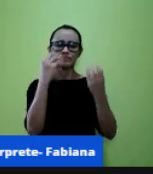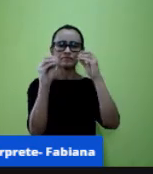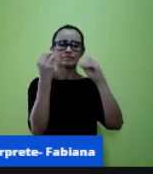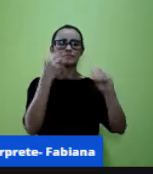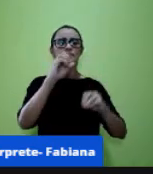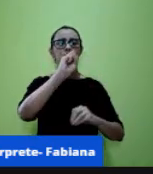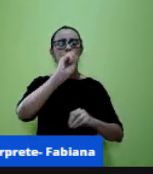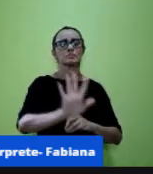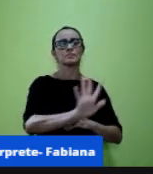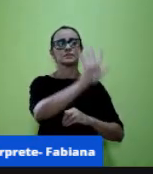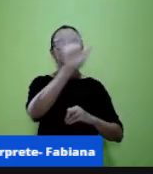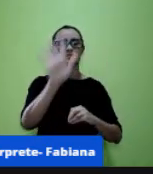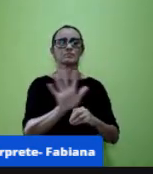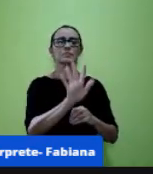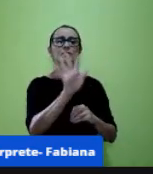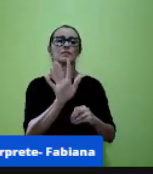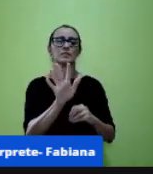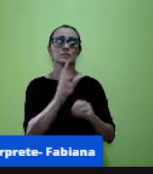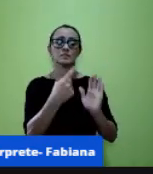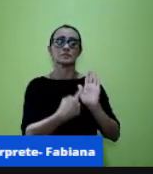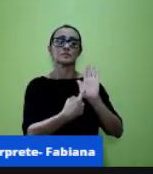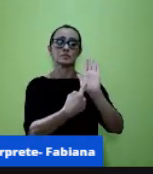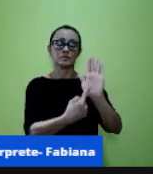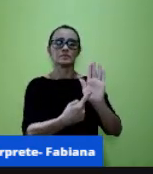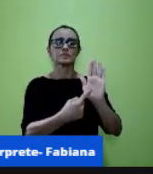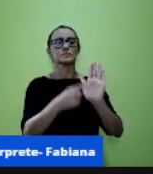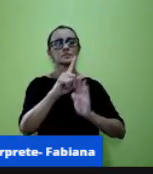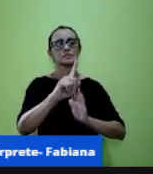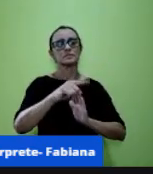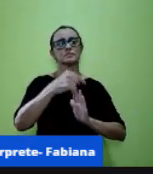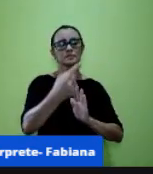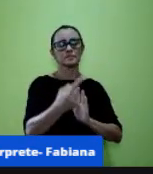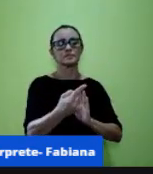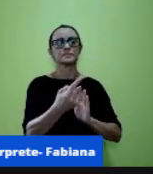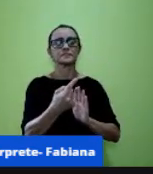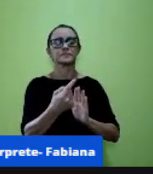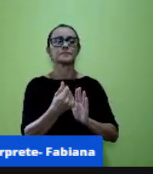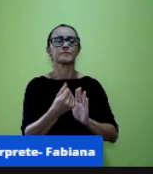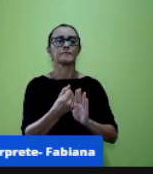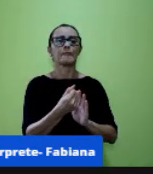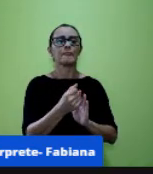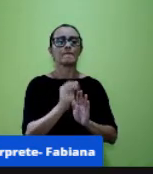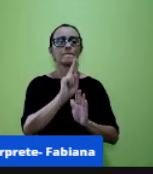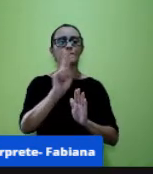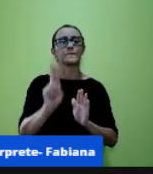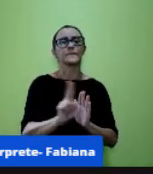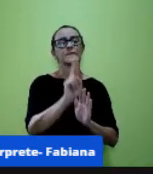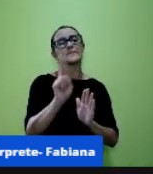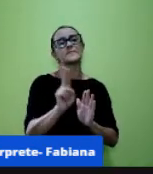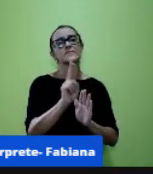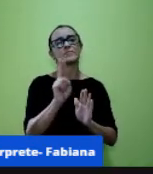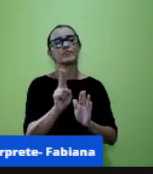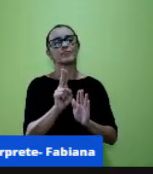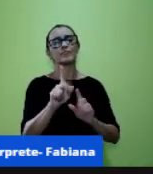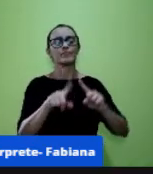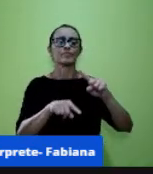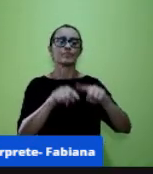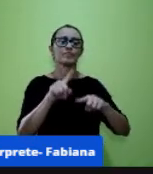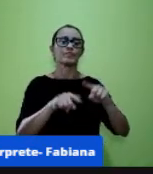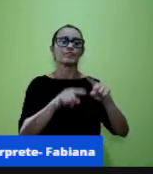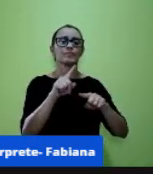insiro a gente vai mostrar mais para frente em que eu faço uso de uma ferramenta em que eu consigo